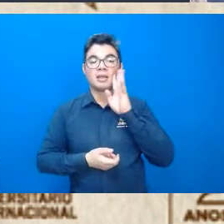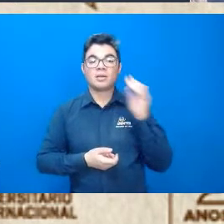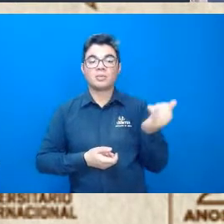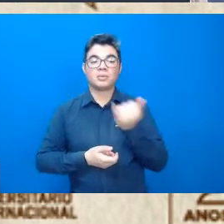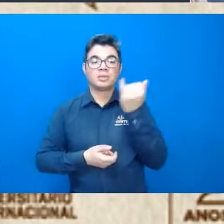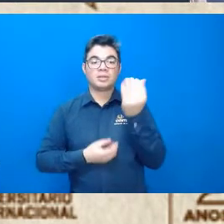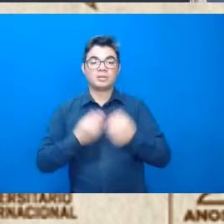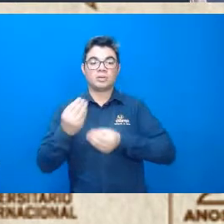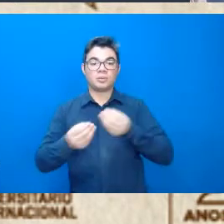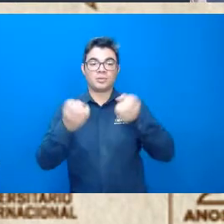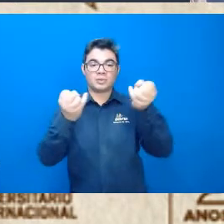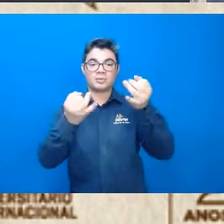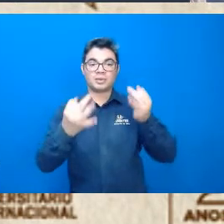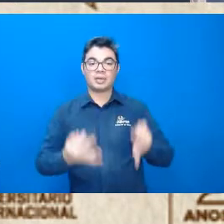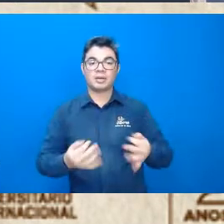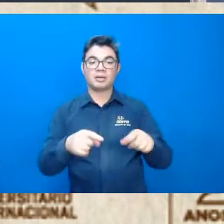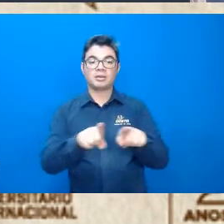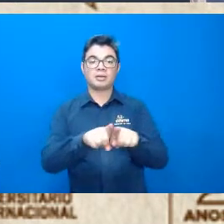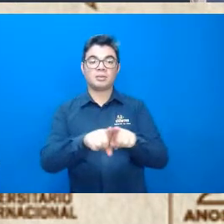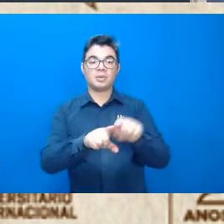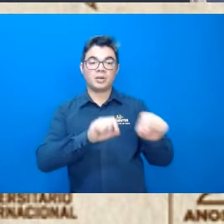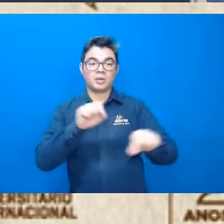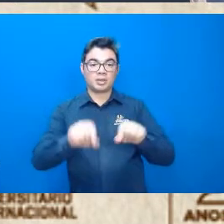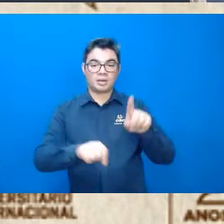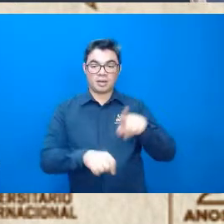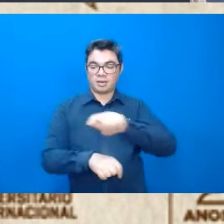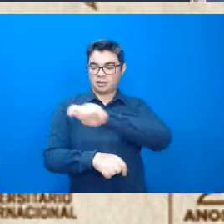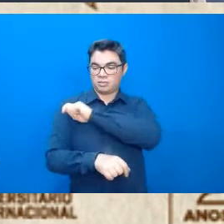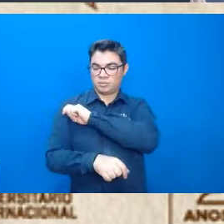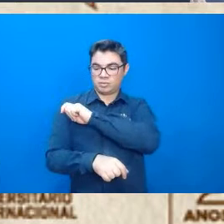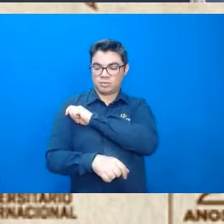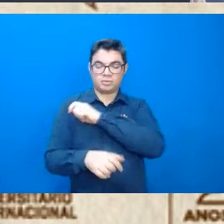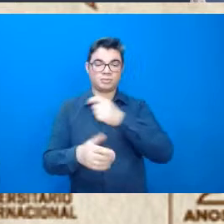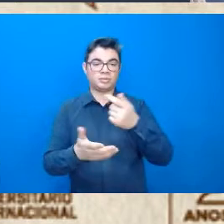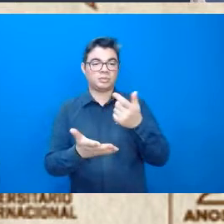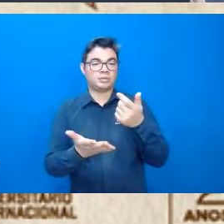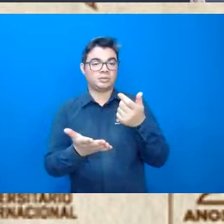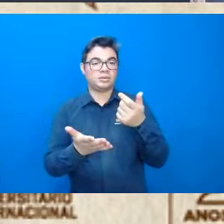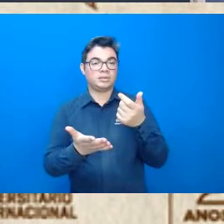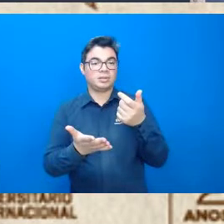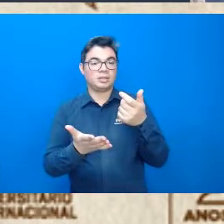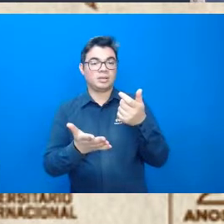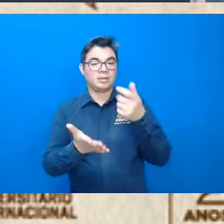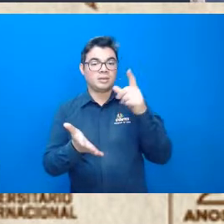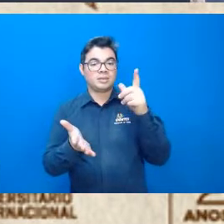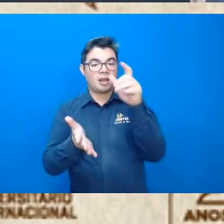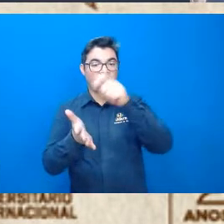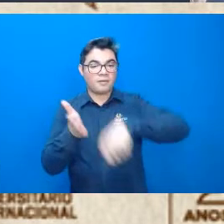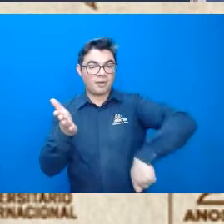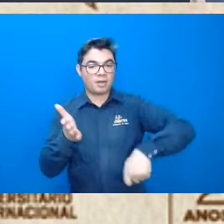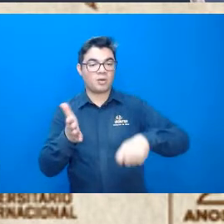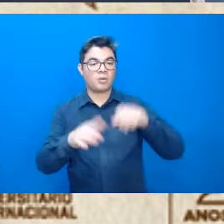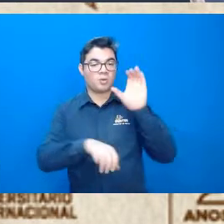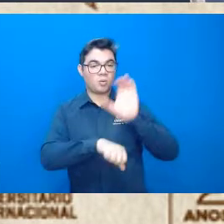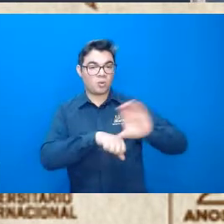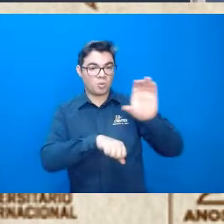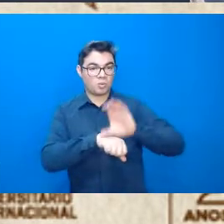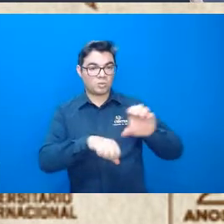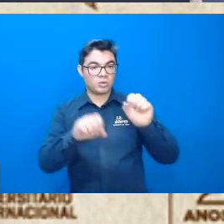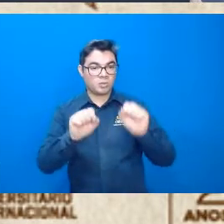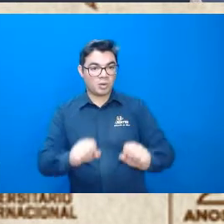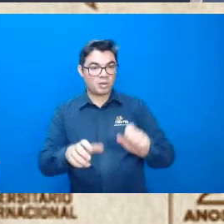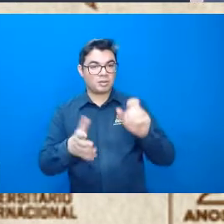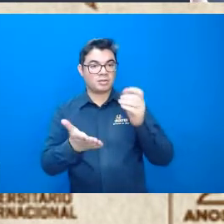acho que aproveito para comentar, né, que aqueles alunos que se inscreveram no curso de extensão ou que também podem ainda se